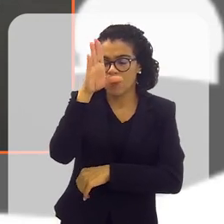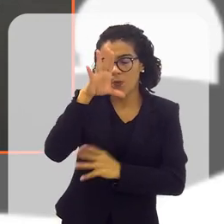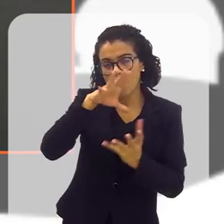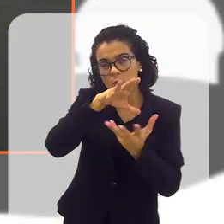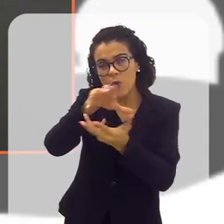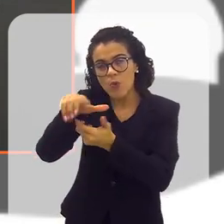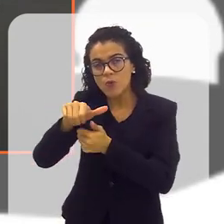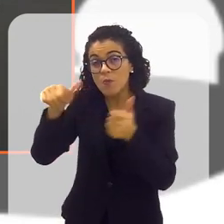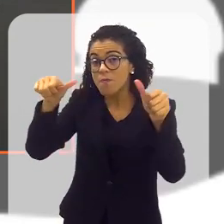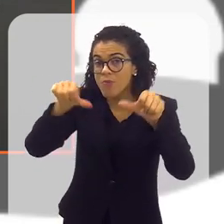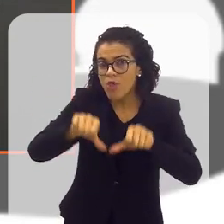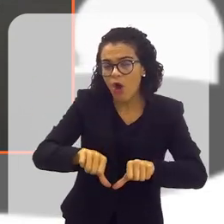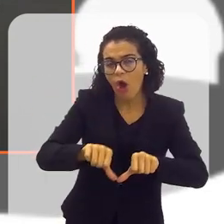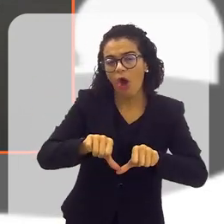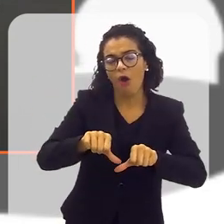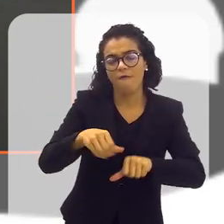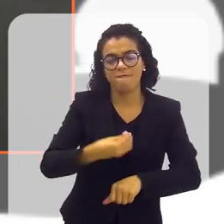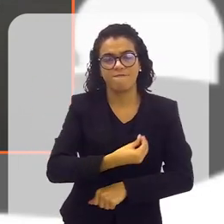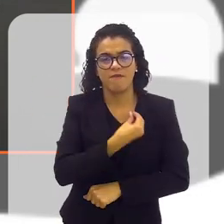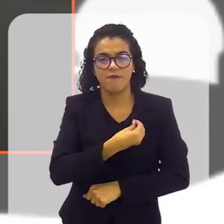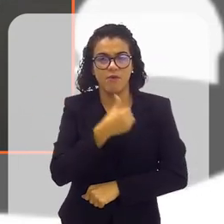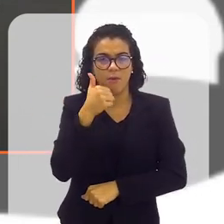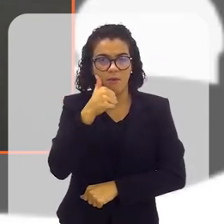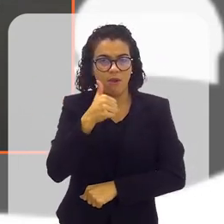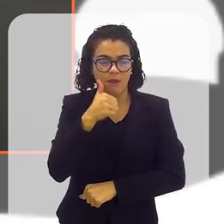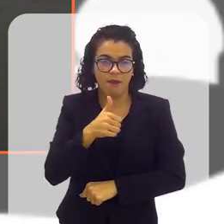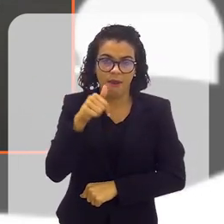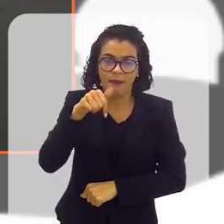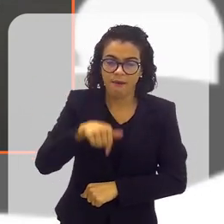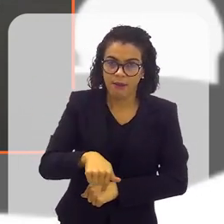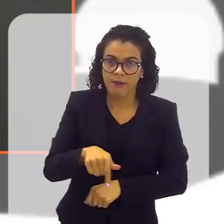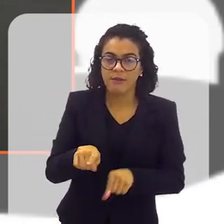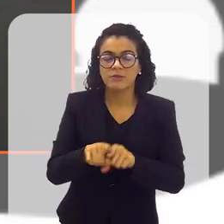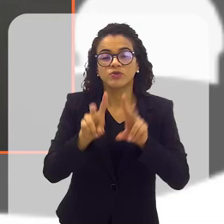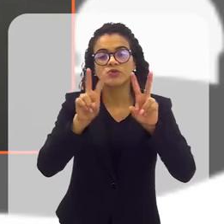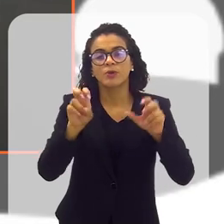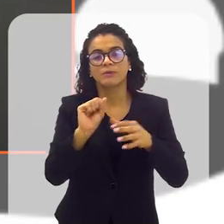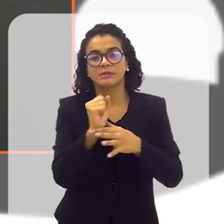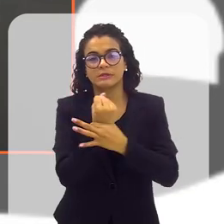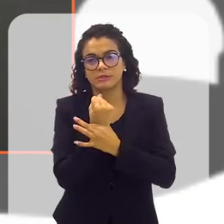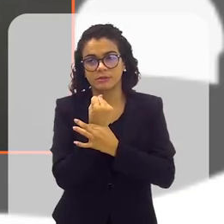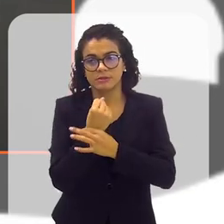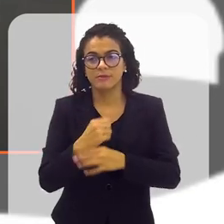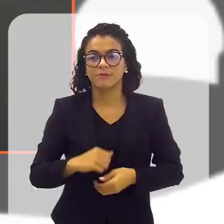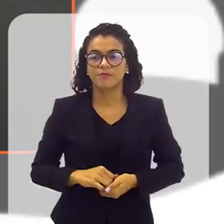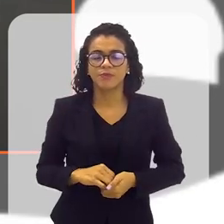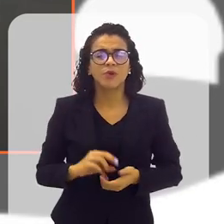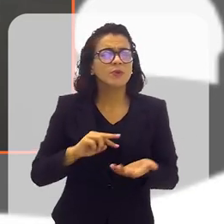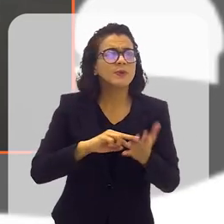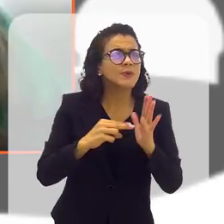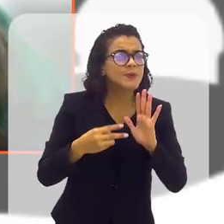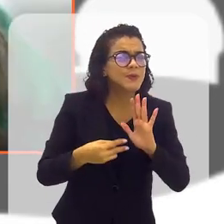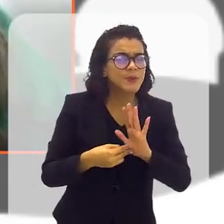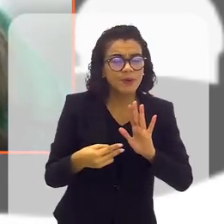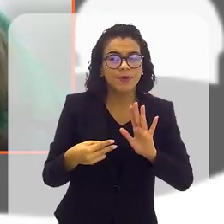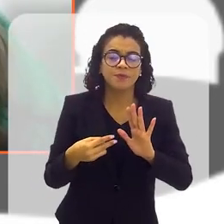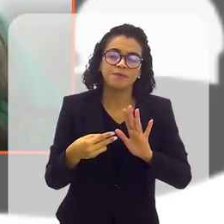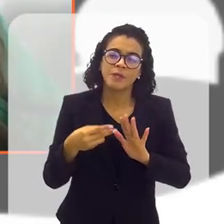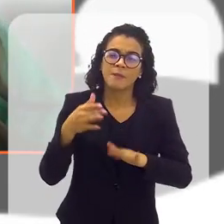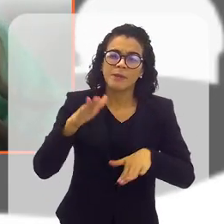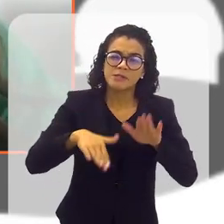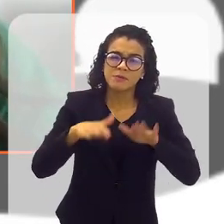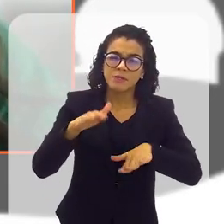piores do mundo para uma mulher viver no que tange à questão da segurança. Ou seja,